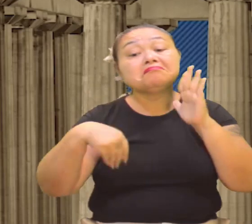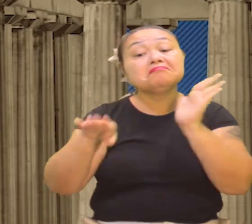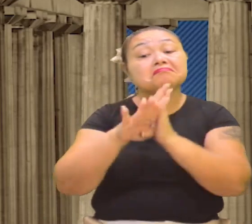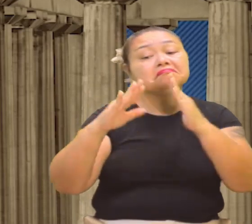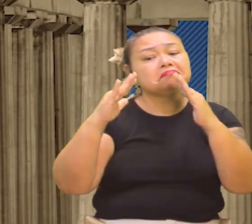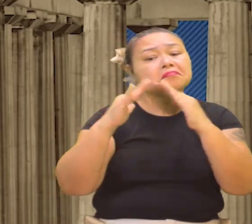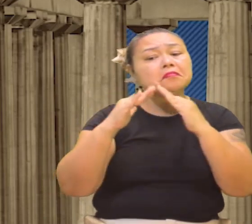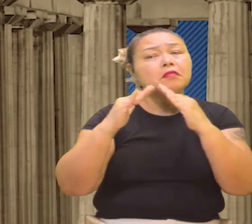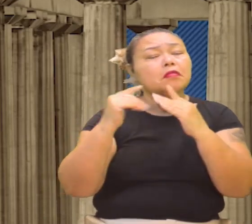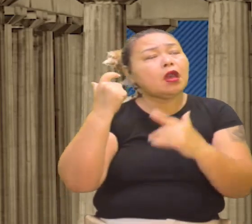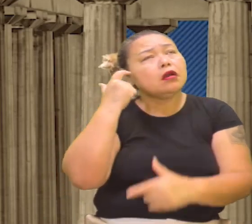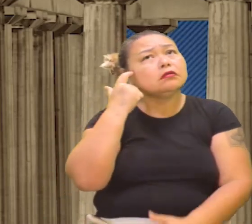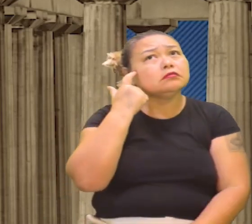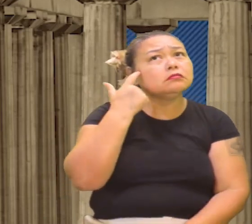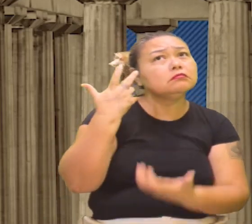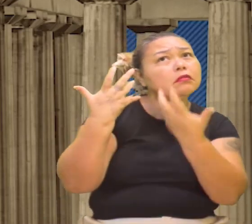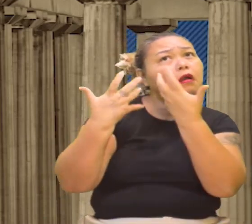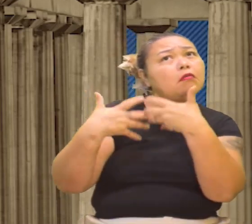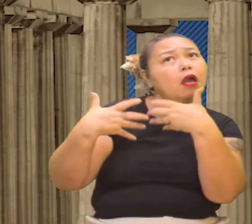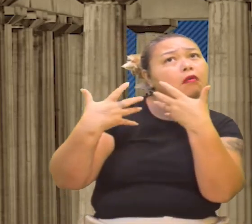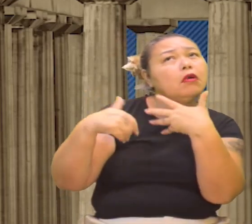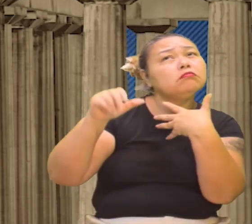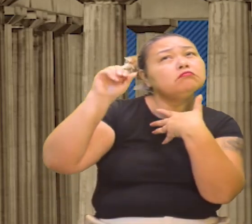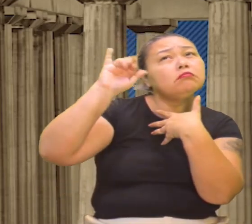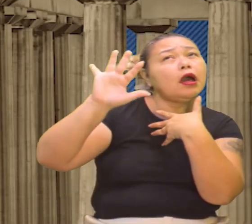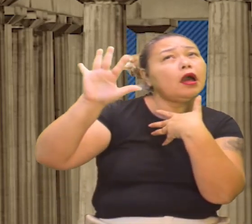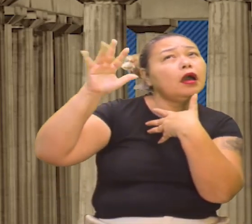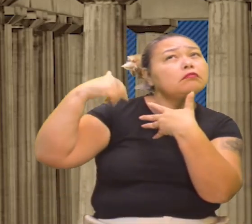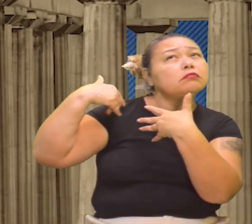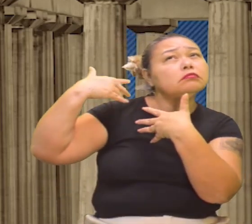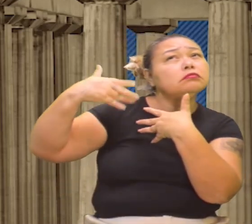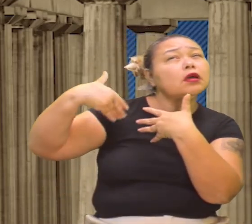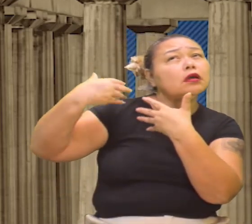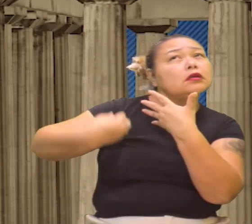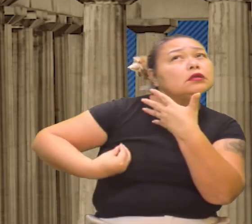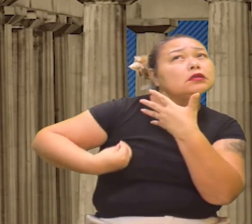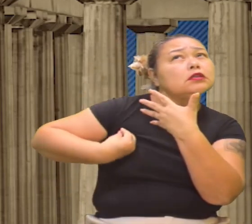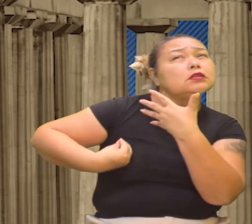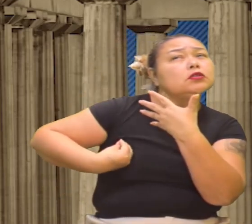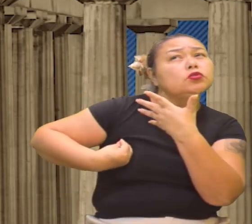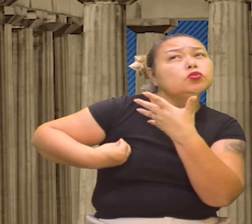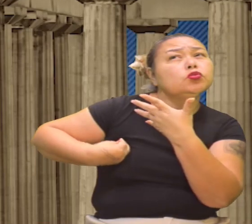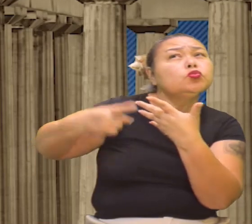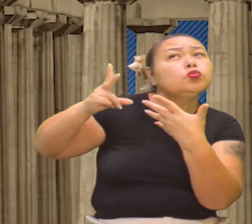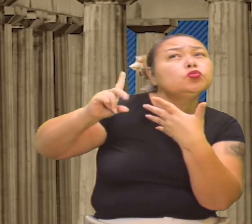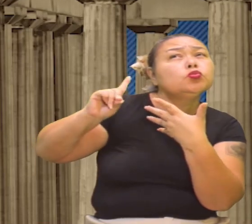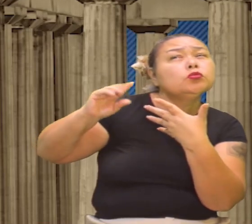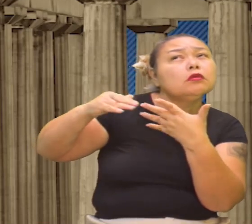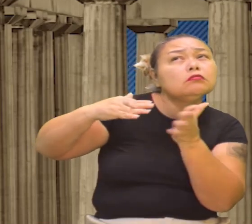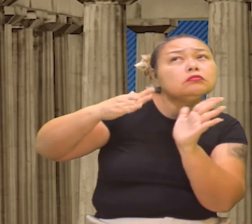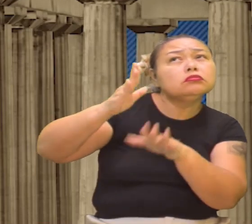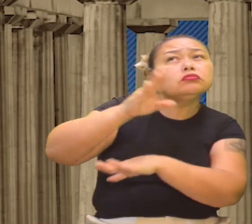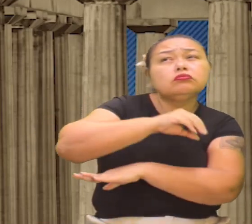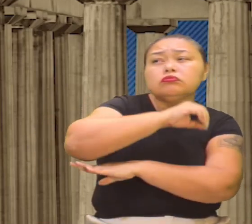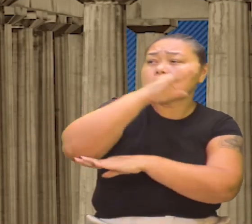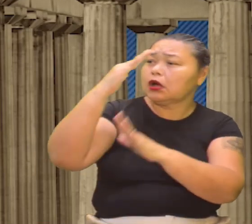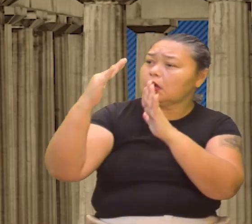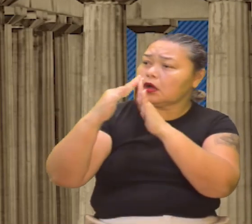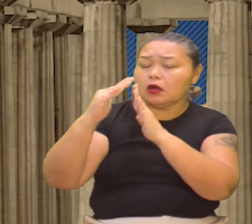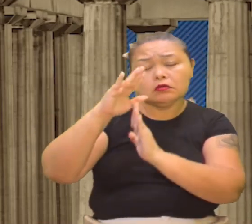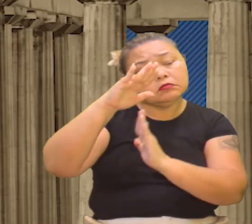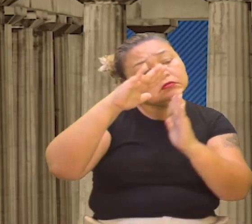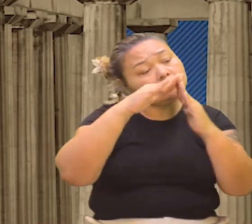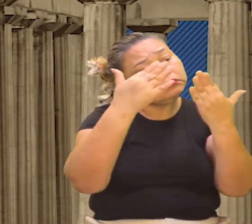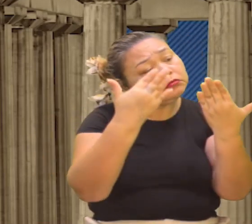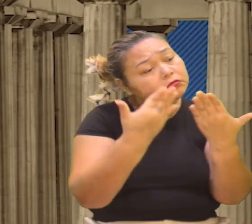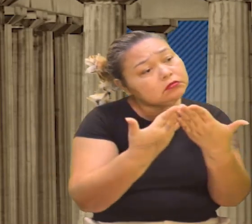casa, reflete tudo aquilo, vai criando as imagens, o filme da sua vida do dia que você passou, dá a sua casa para a